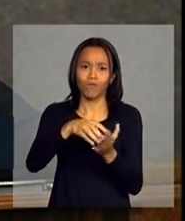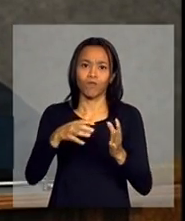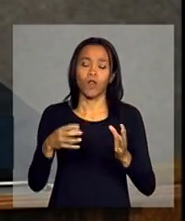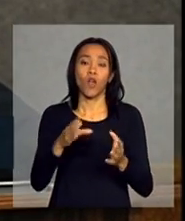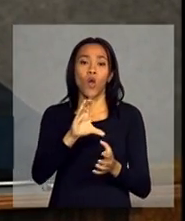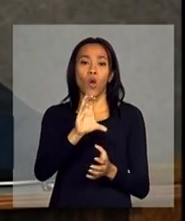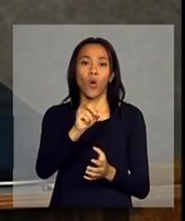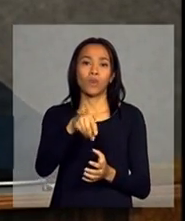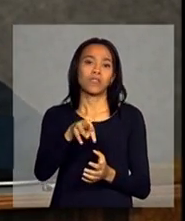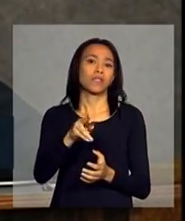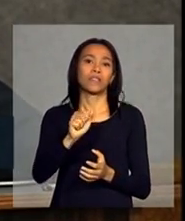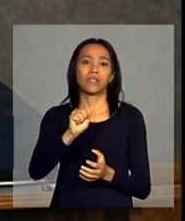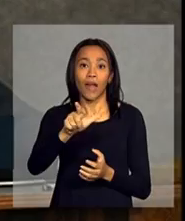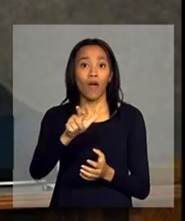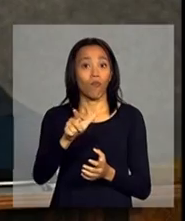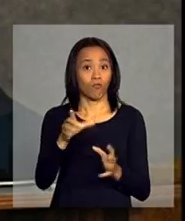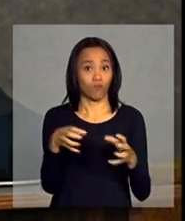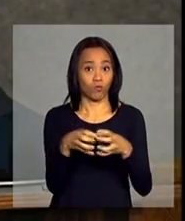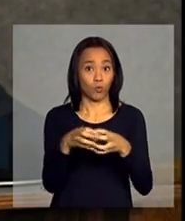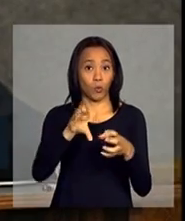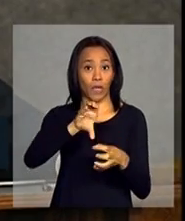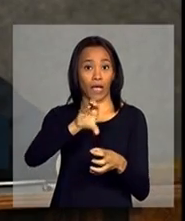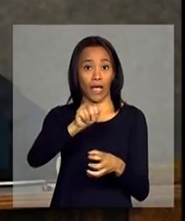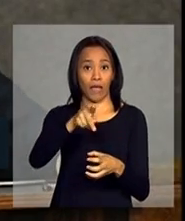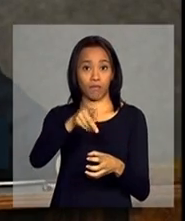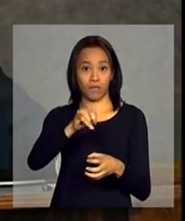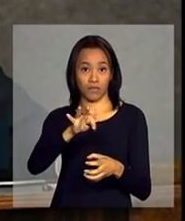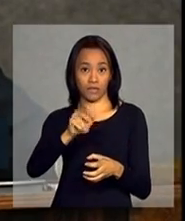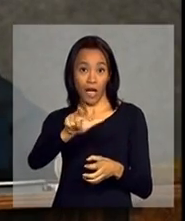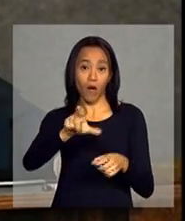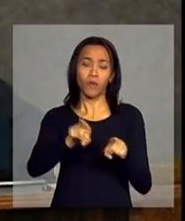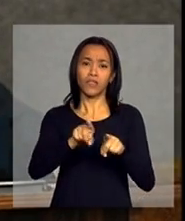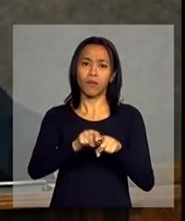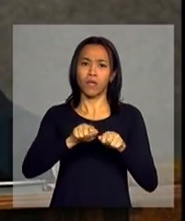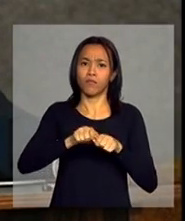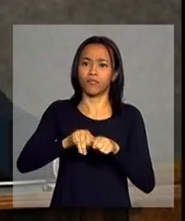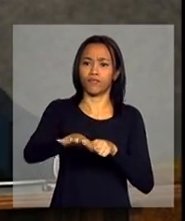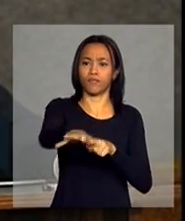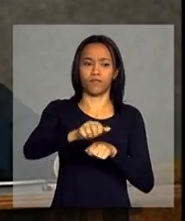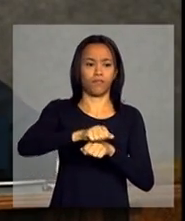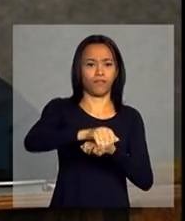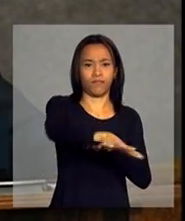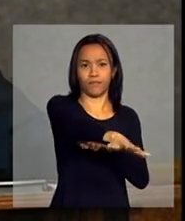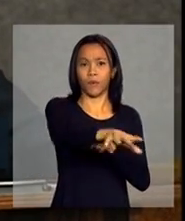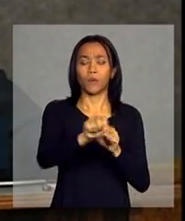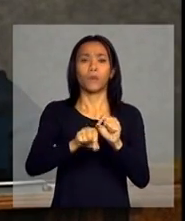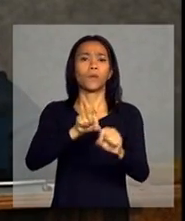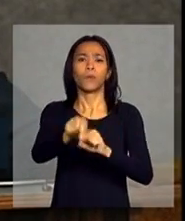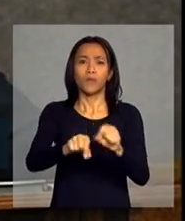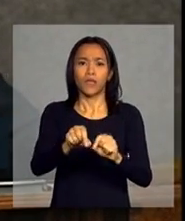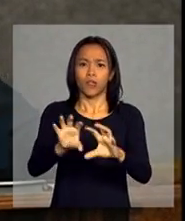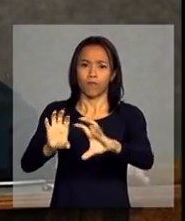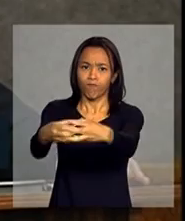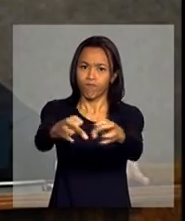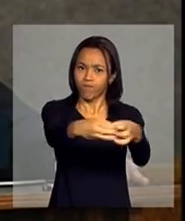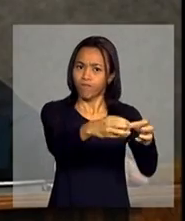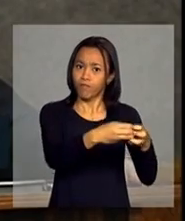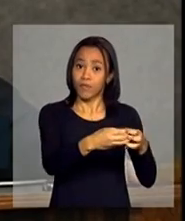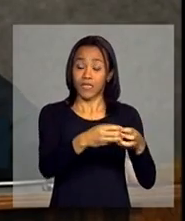vista do capital, e tende a ser territorialmente também concentracionista, uma vez que as atividades